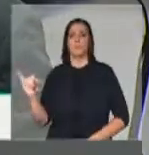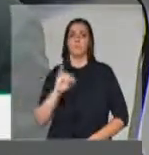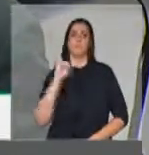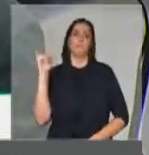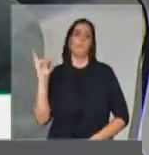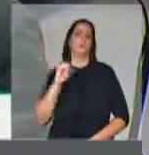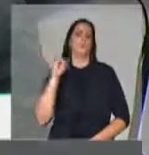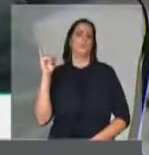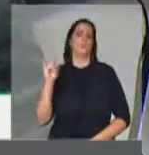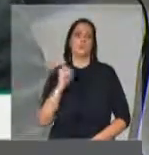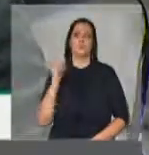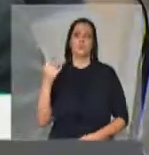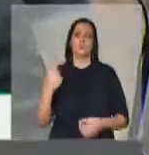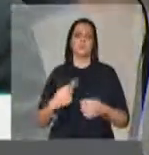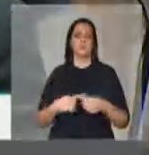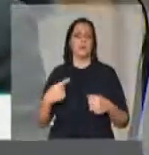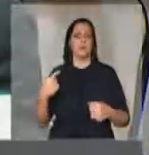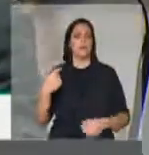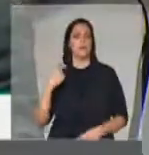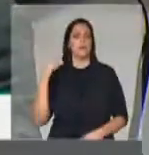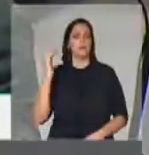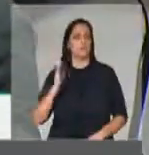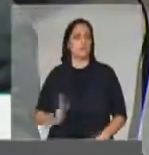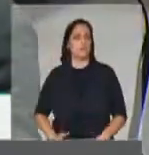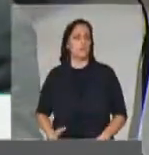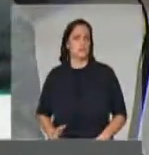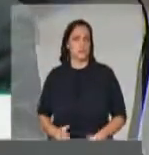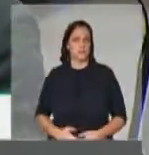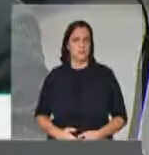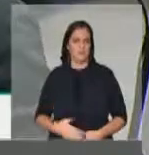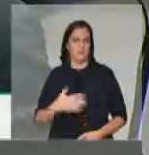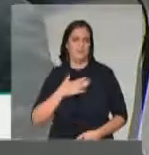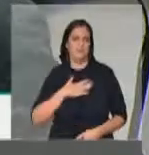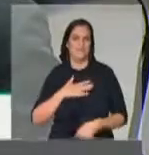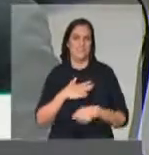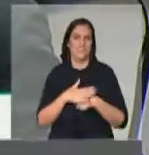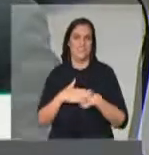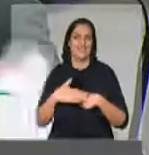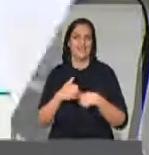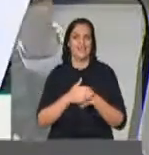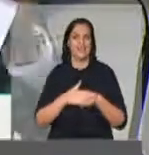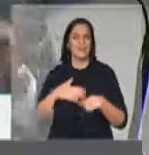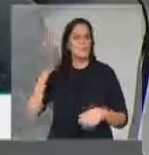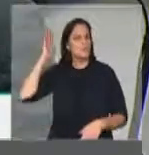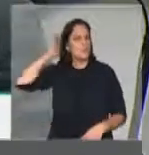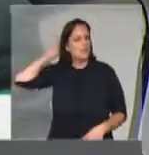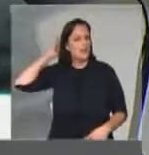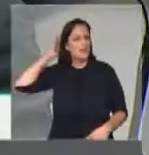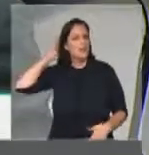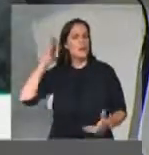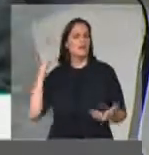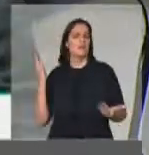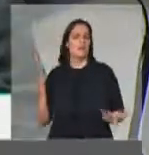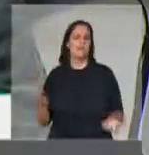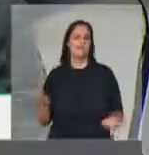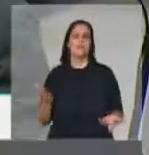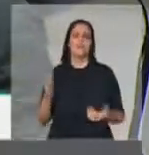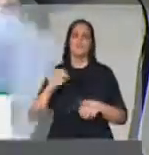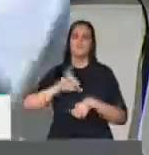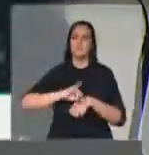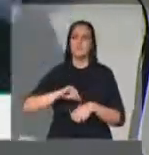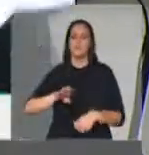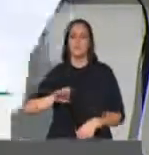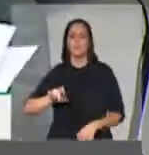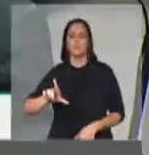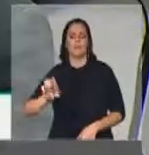metrópoles do país, a capital do meu Estado, a minha querida e amada Santa Maria de Belém do Pará. Espero resposta urgente. Mesmo que o